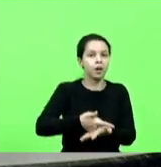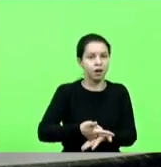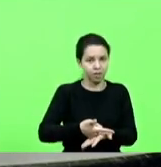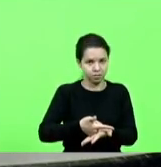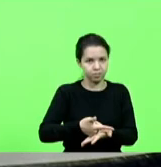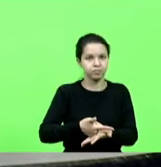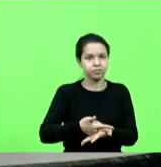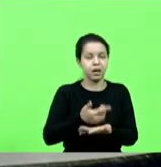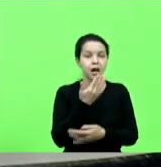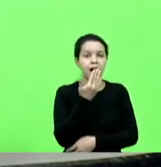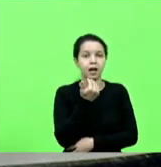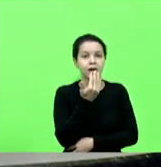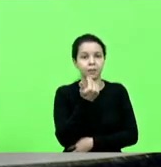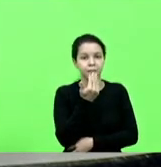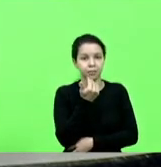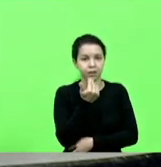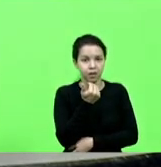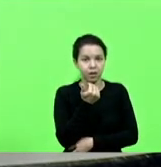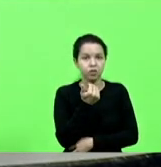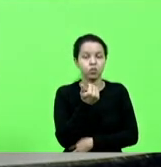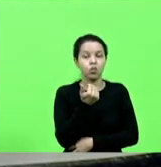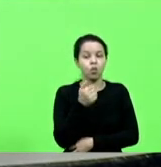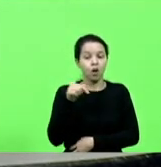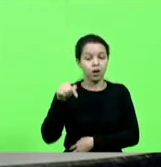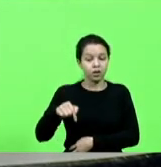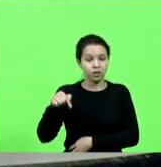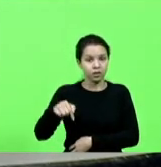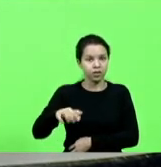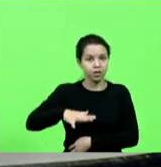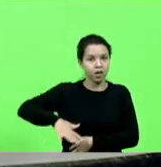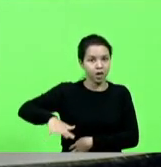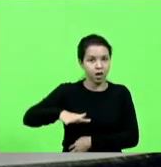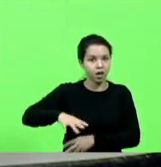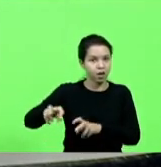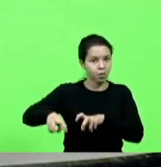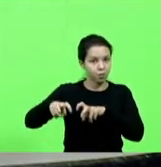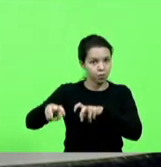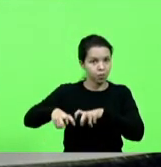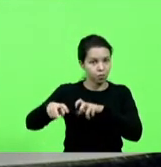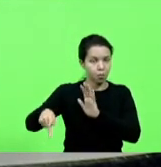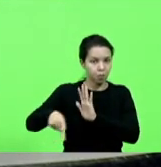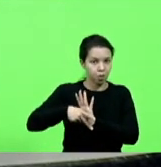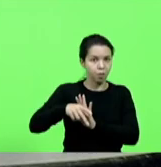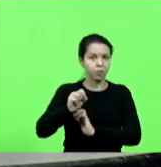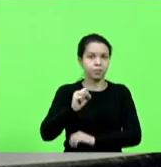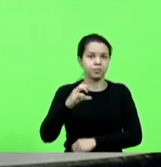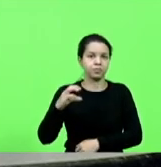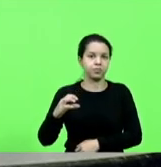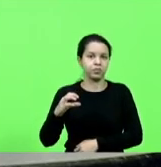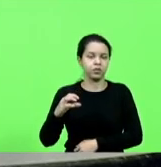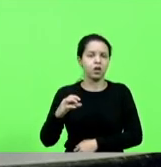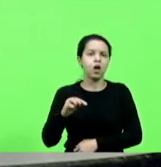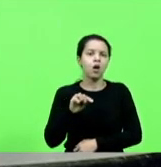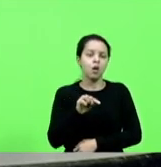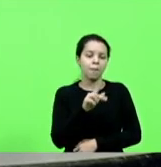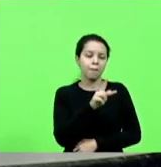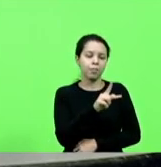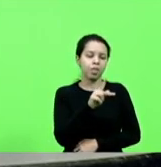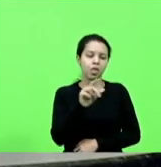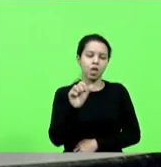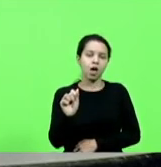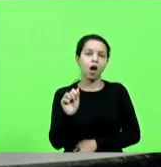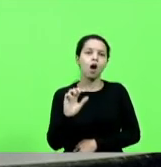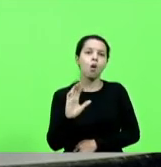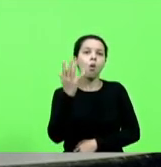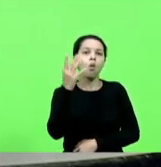alimentos do nosso produtor, do nosso pequeno produtor. O que está acontecendo com o PAA hoje? Os